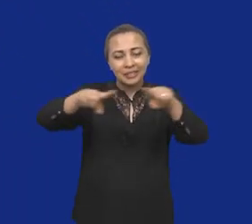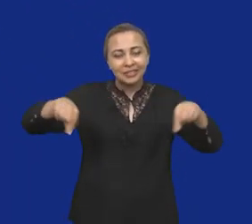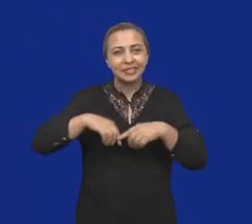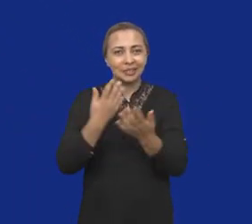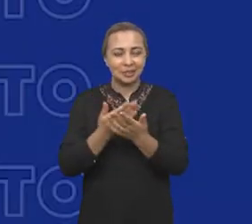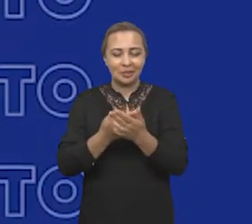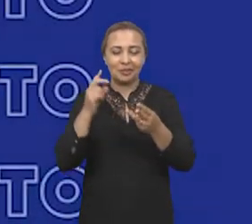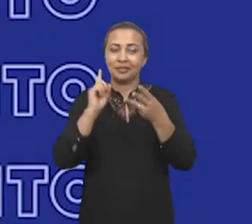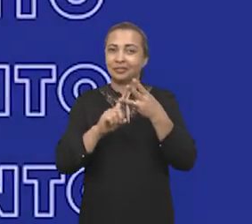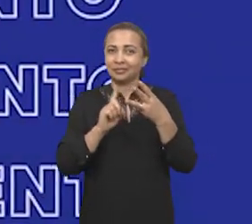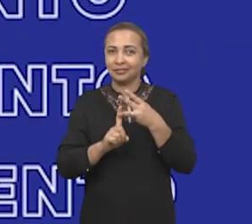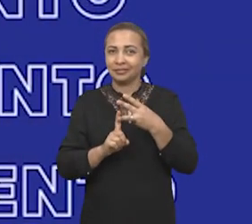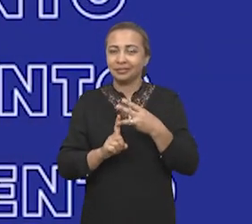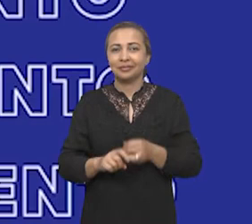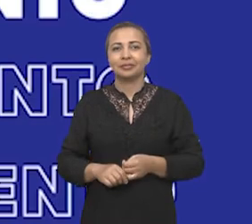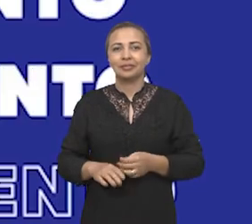E terceiro,